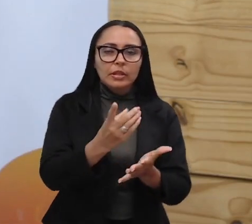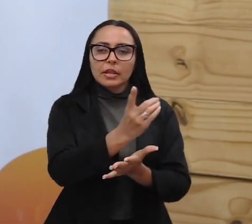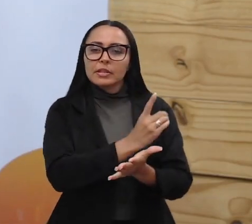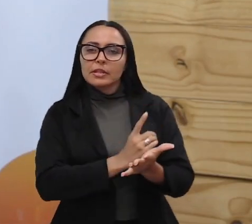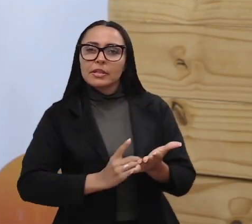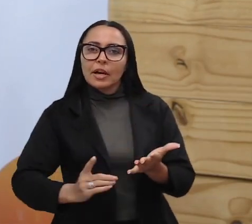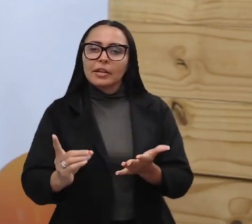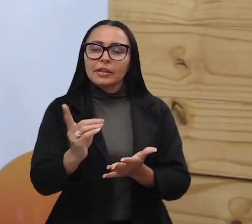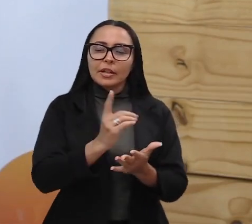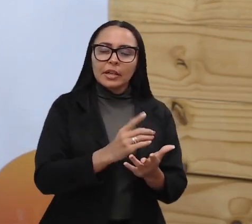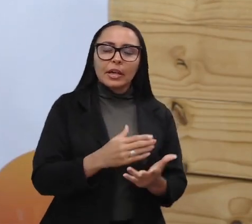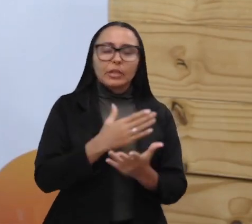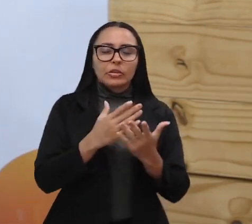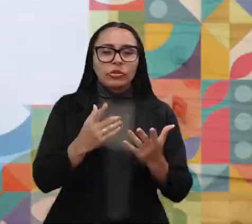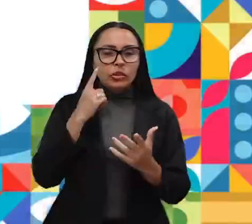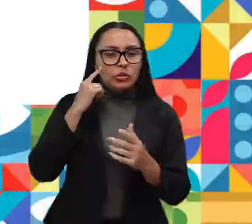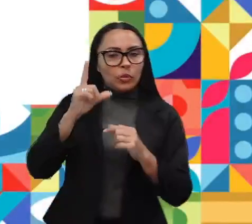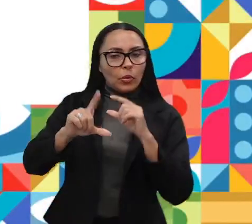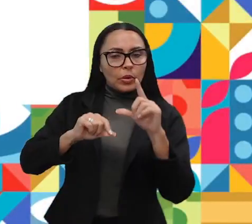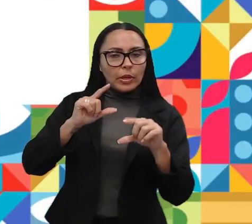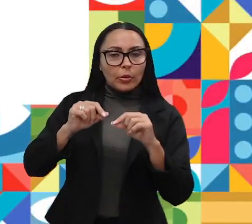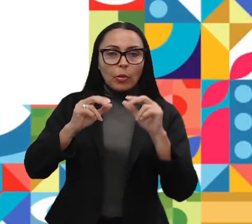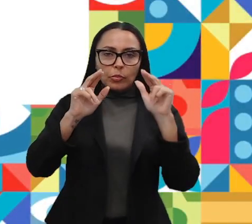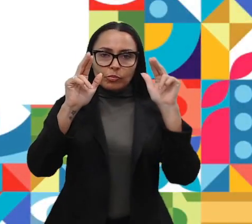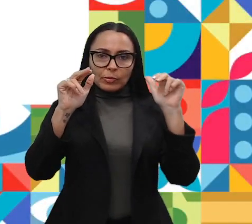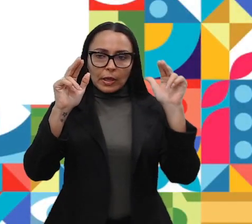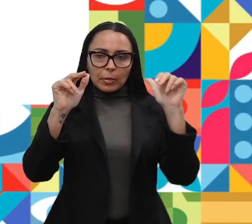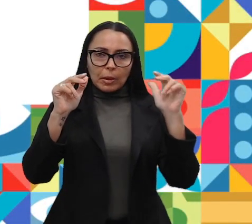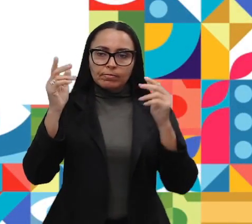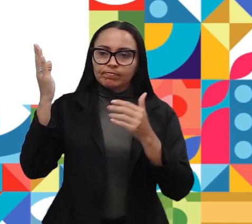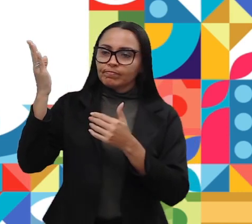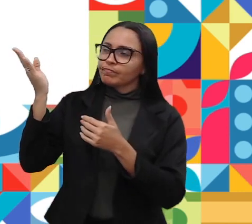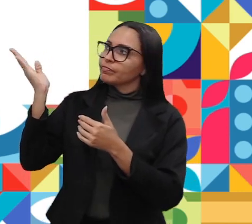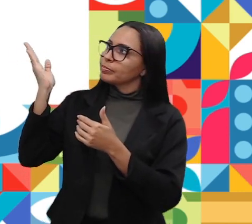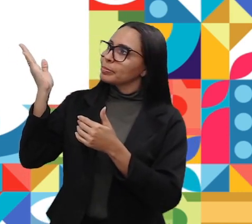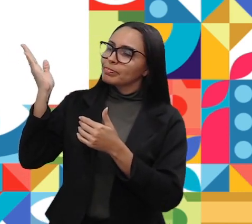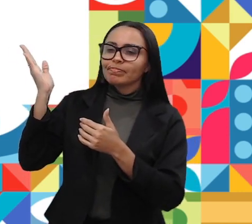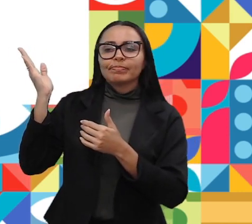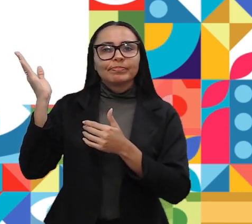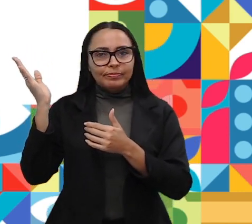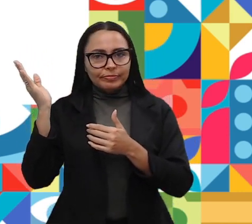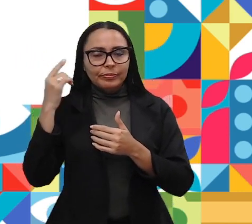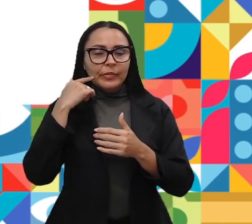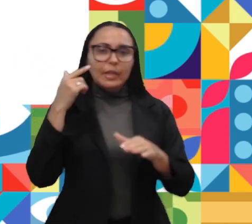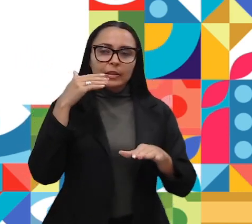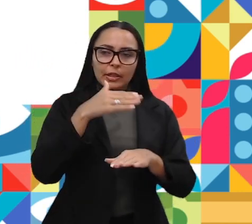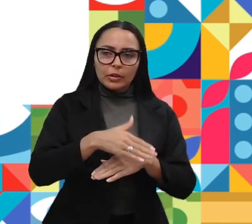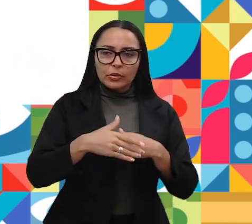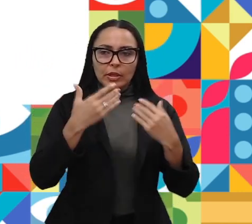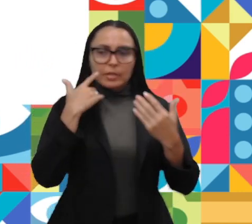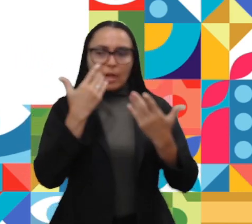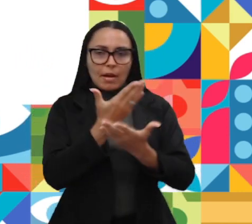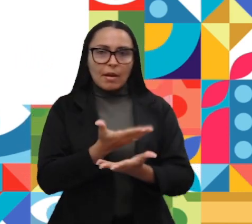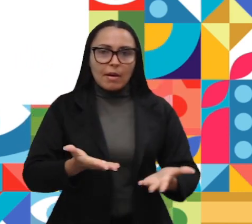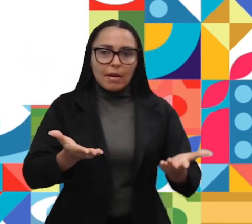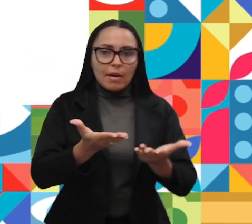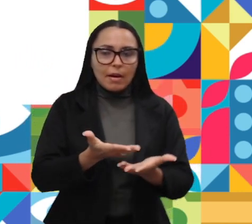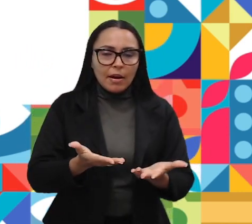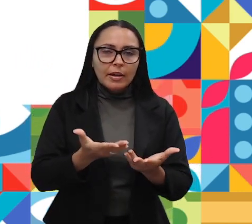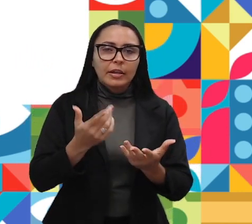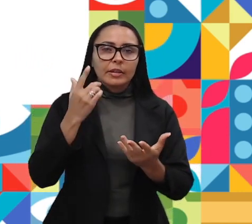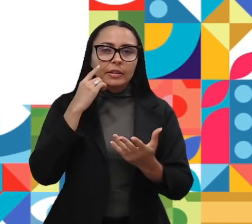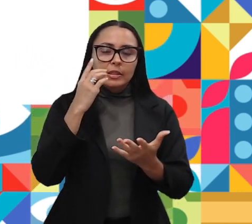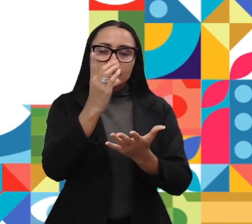interiores. E aí a gente escolheu, como temática dessa nossa videoaula, dentro dessa área do mercado de